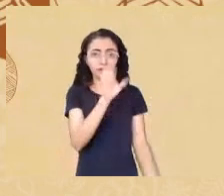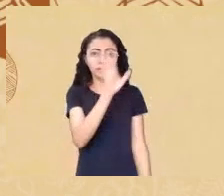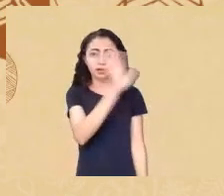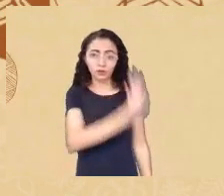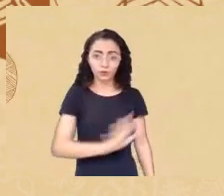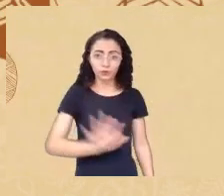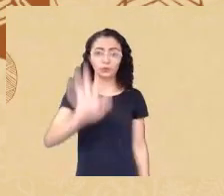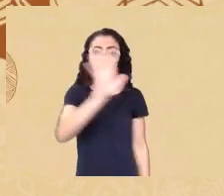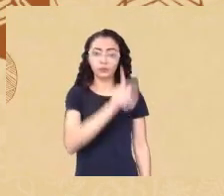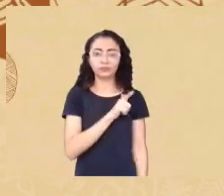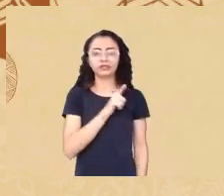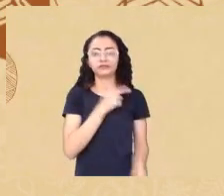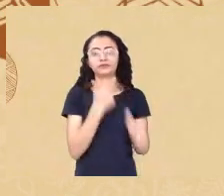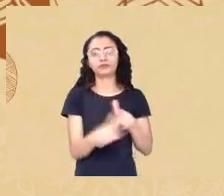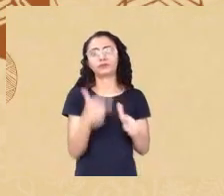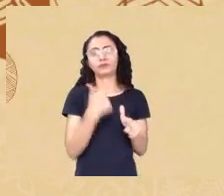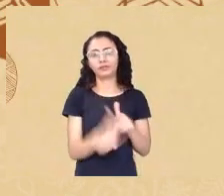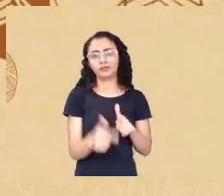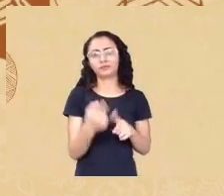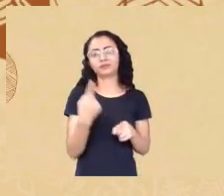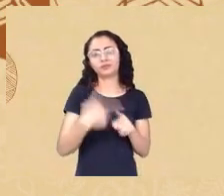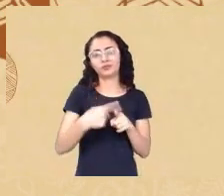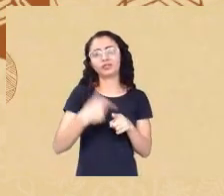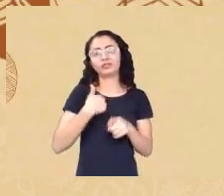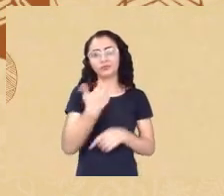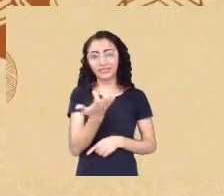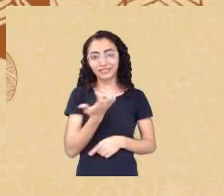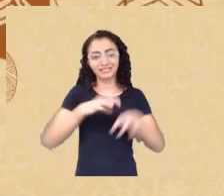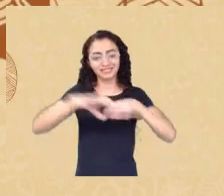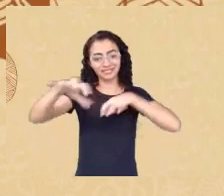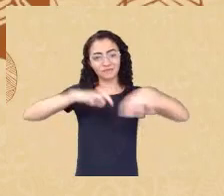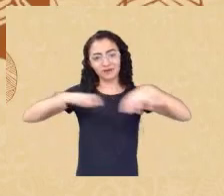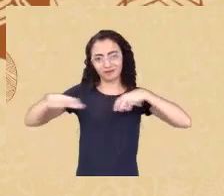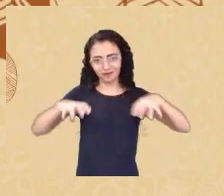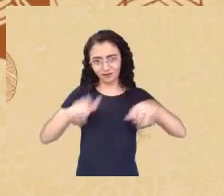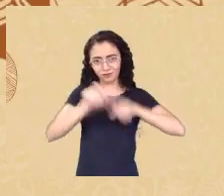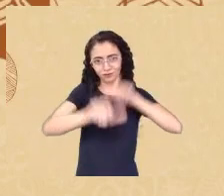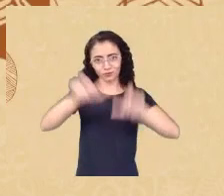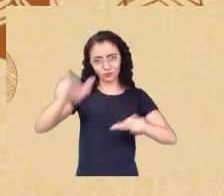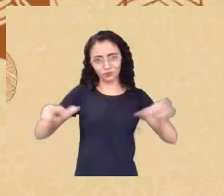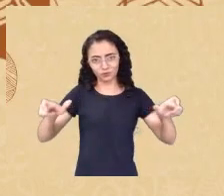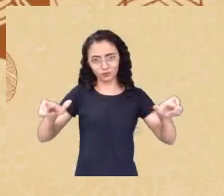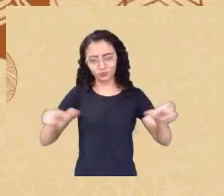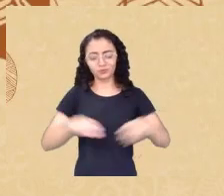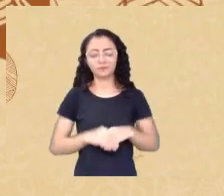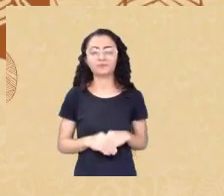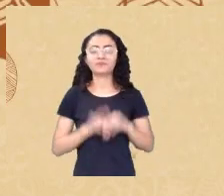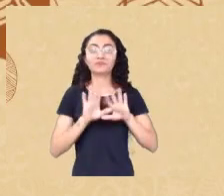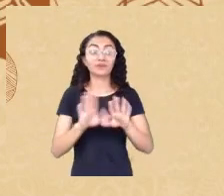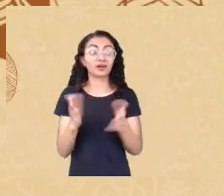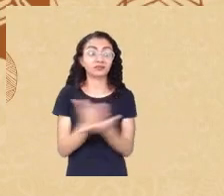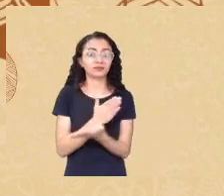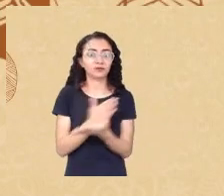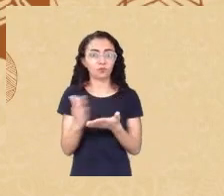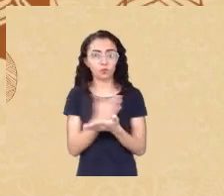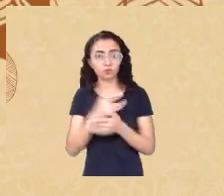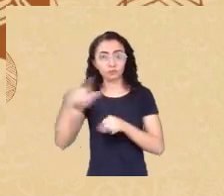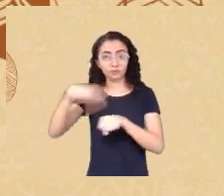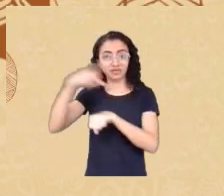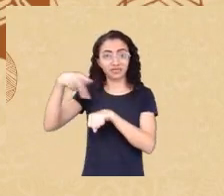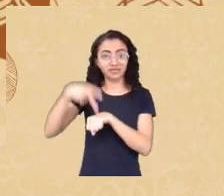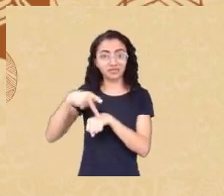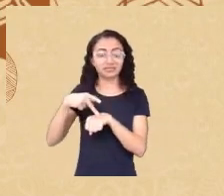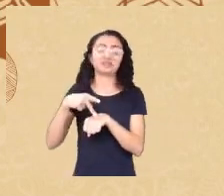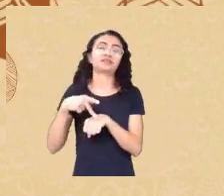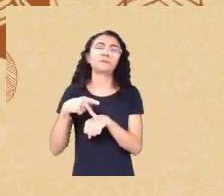justamente estratificar os participantes só que em alguns países essas coisas são extremamente fechadas então quando você pede